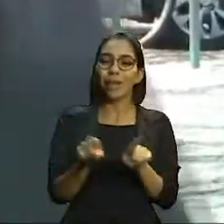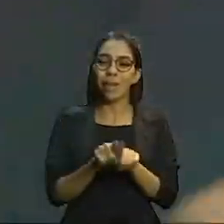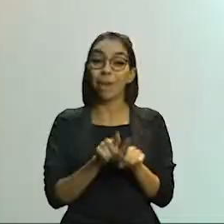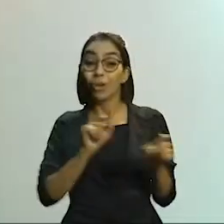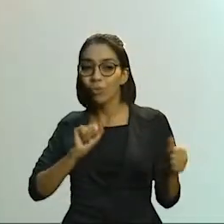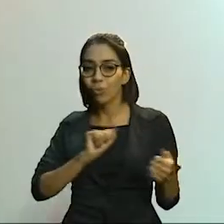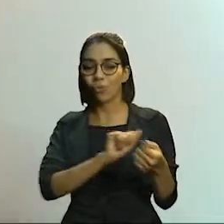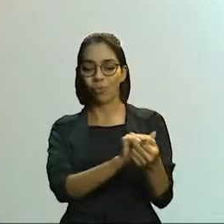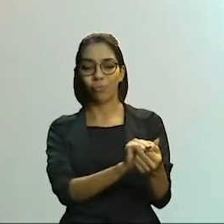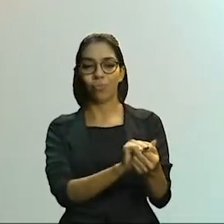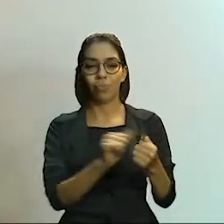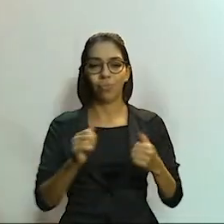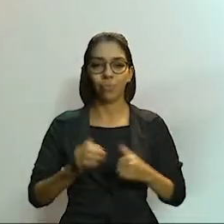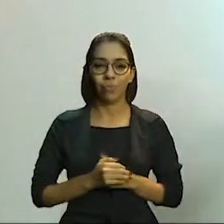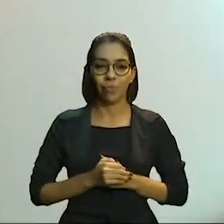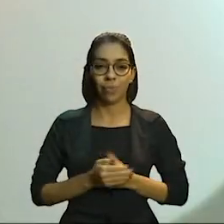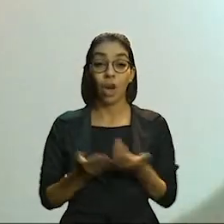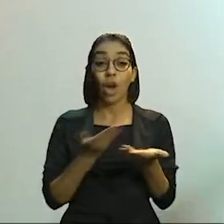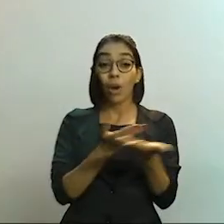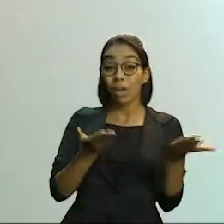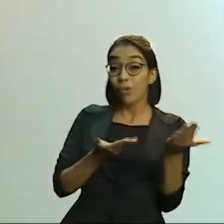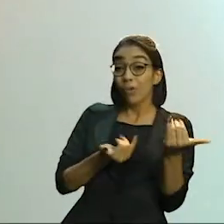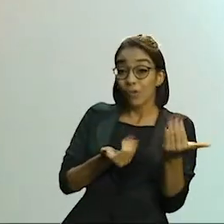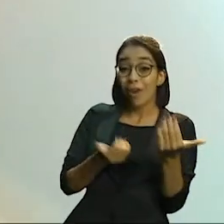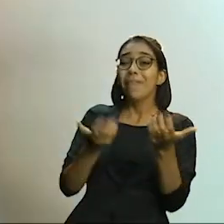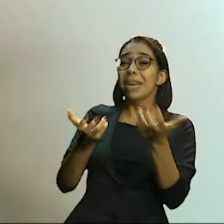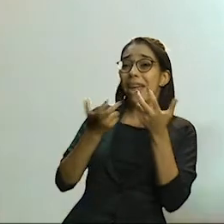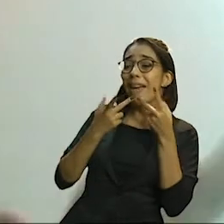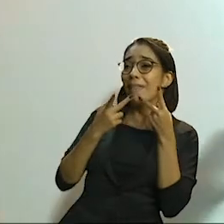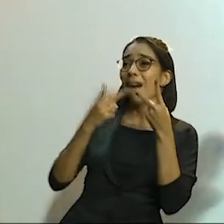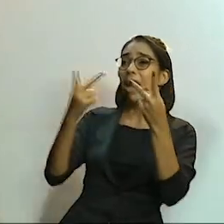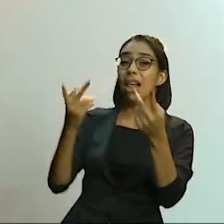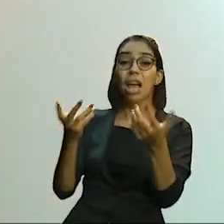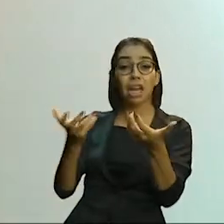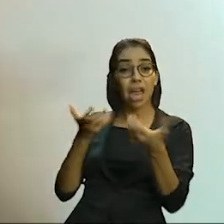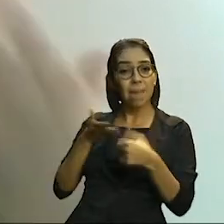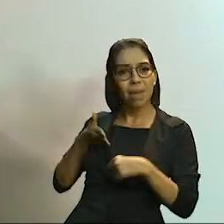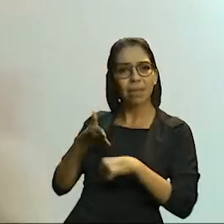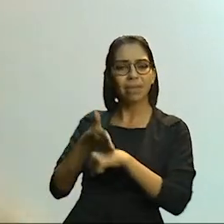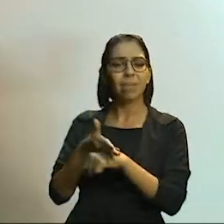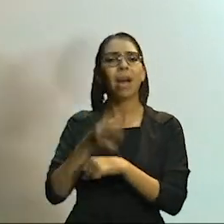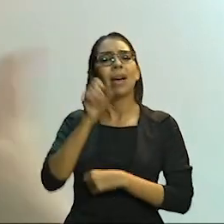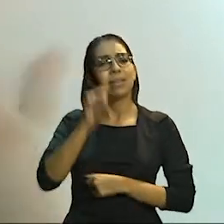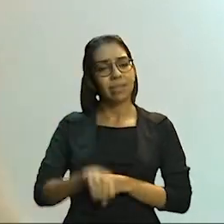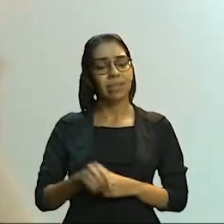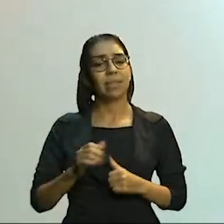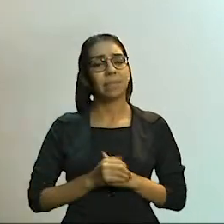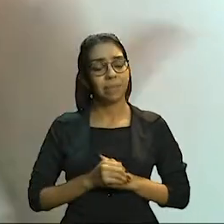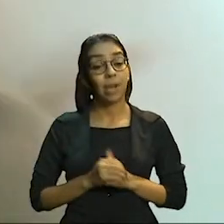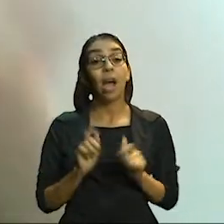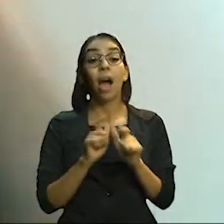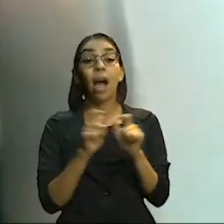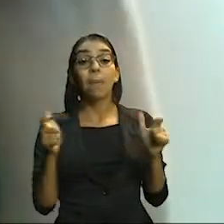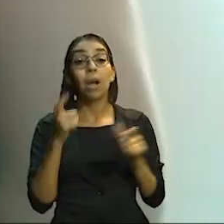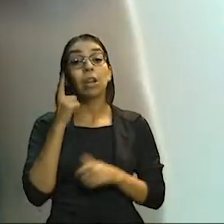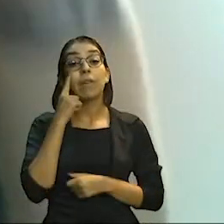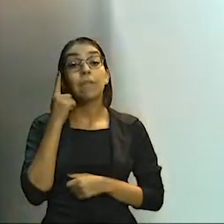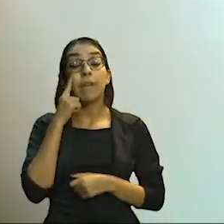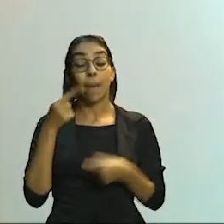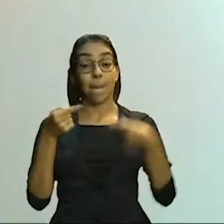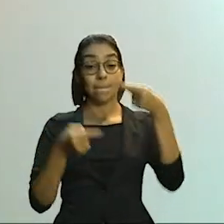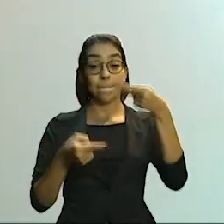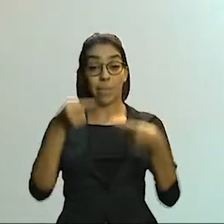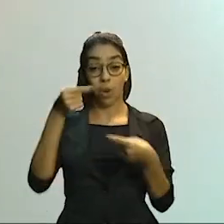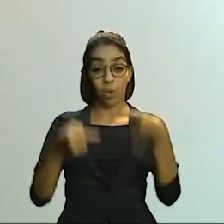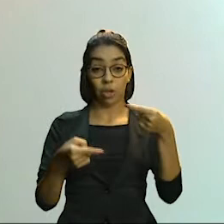eles. Eles querem falar, eles querem participar. O que a gente vê geralmente são políticas públicas que são